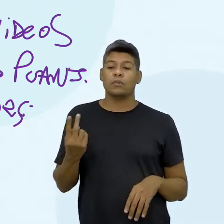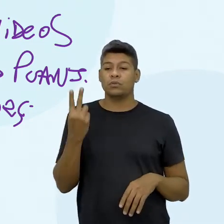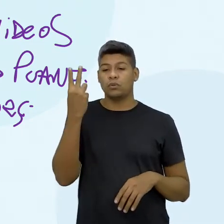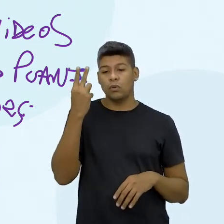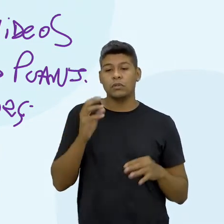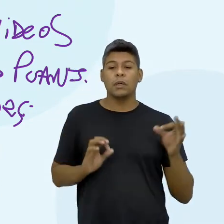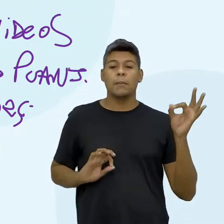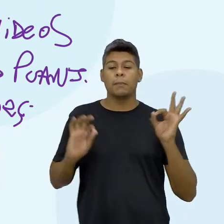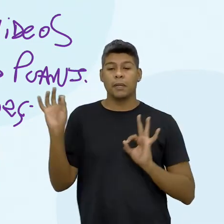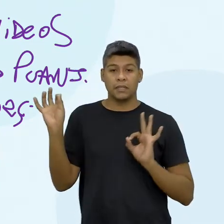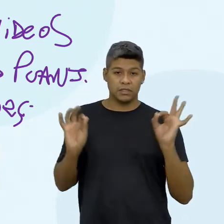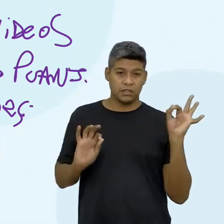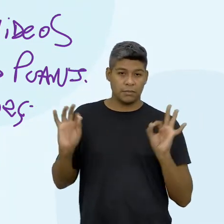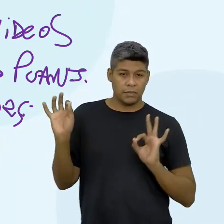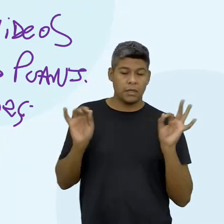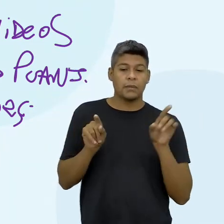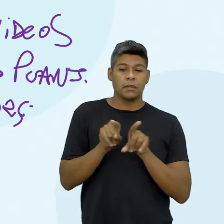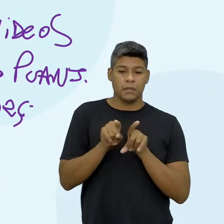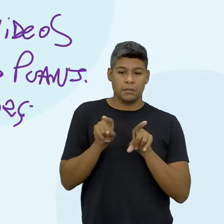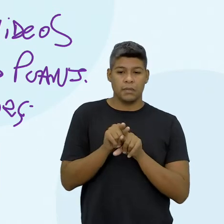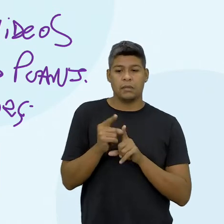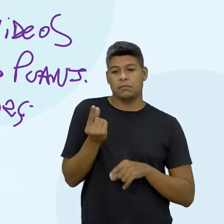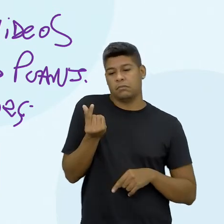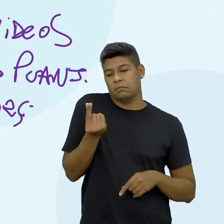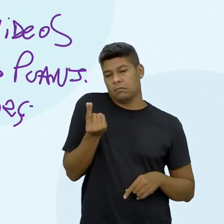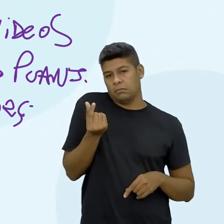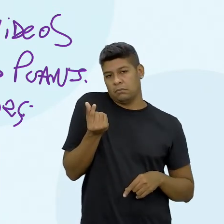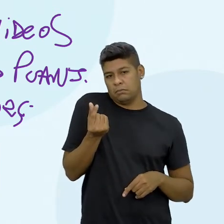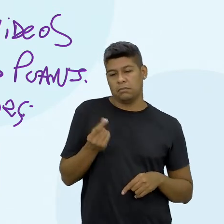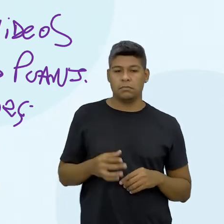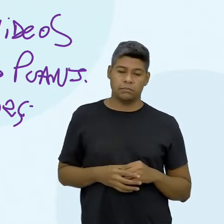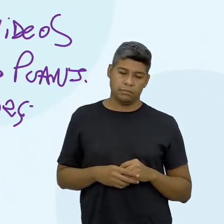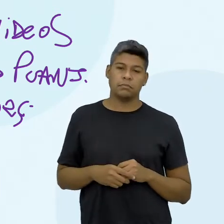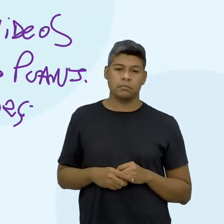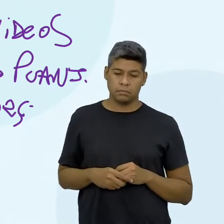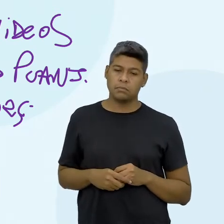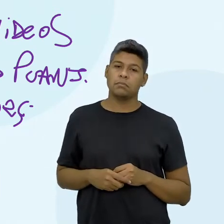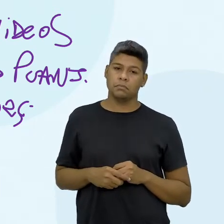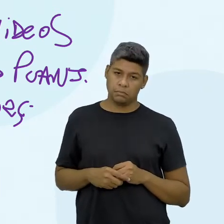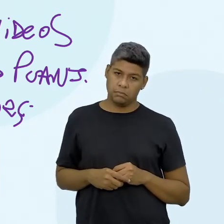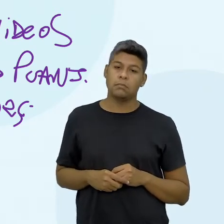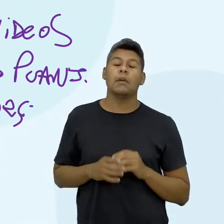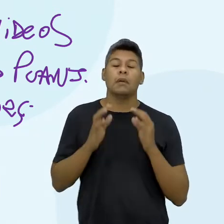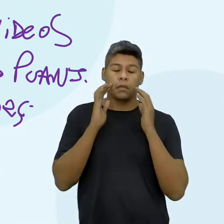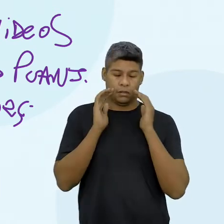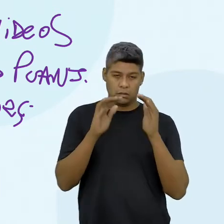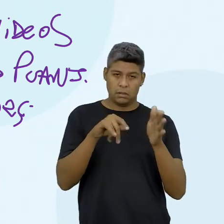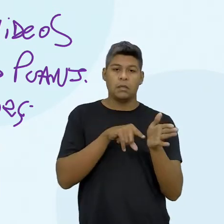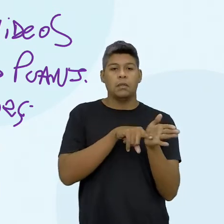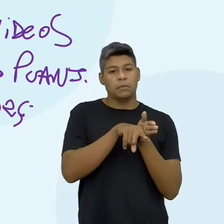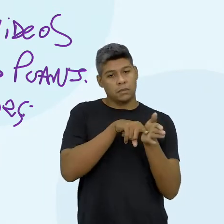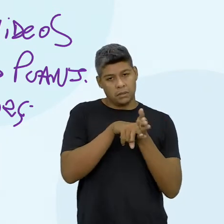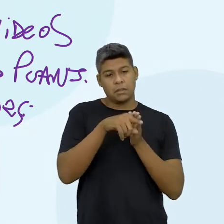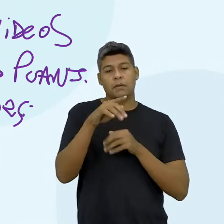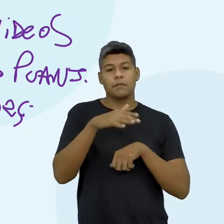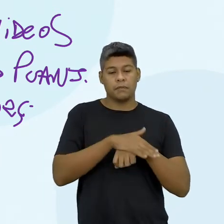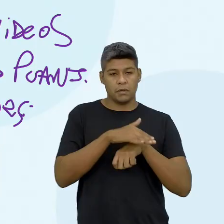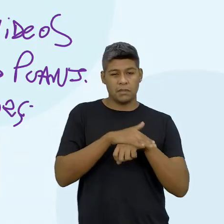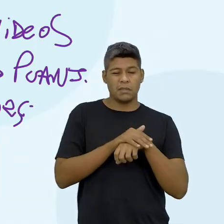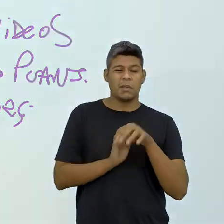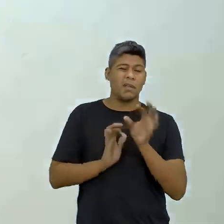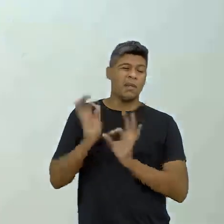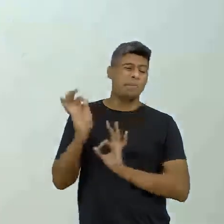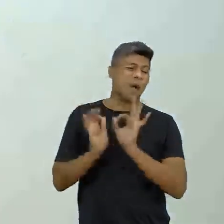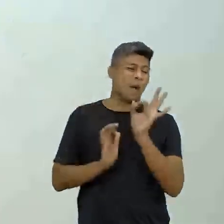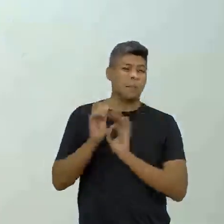Planejamento e orçamento. Nós vamos aprender a buscar em fontes confiáveis, né? E fazer um mapa mental